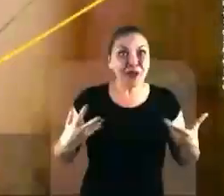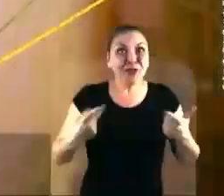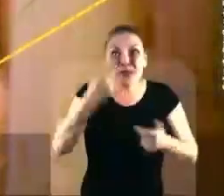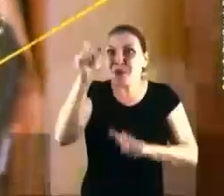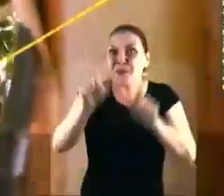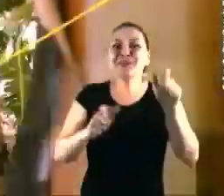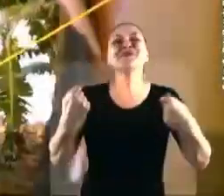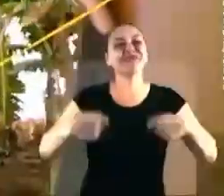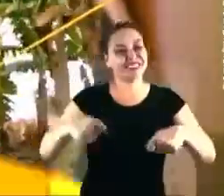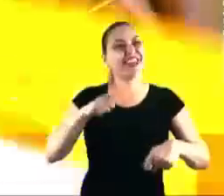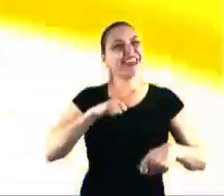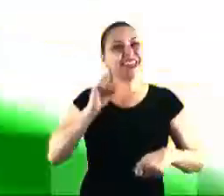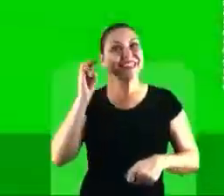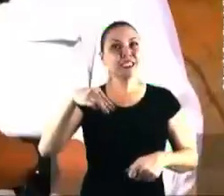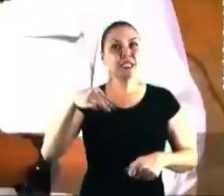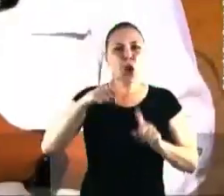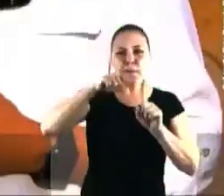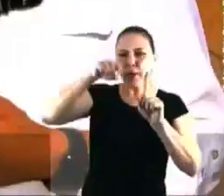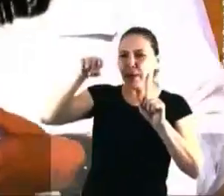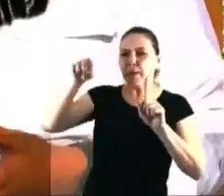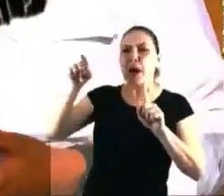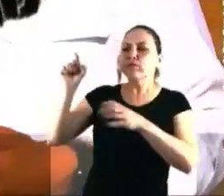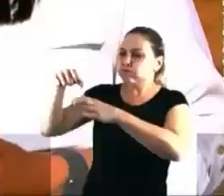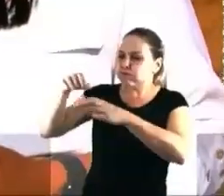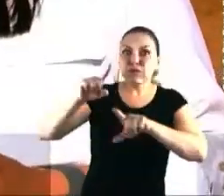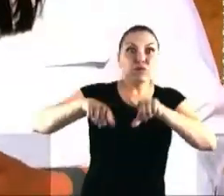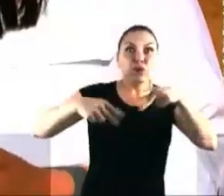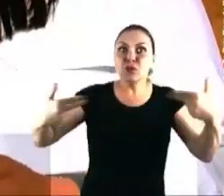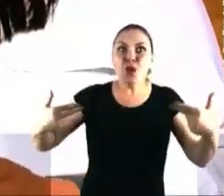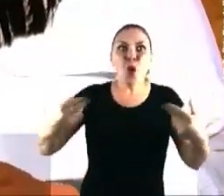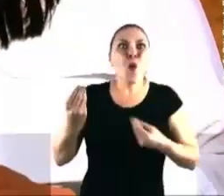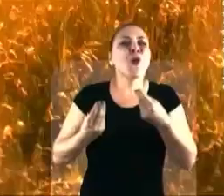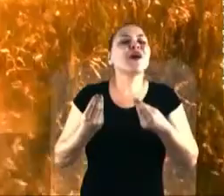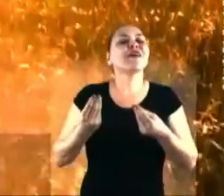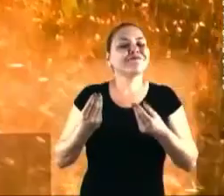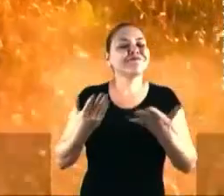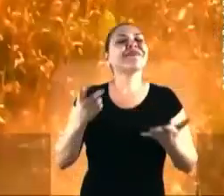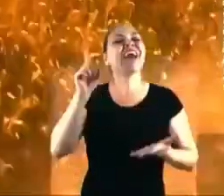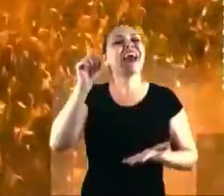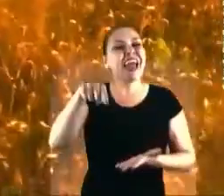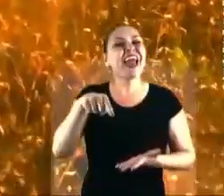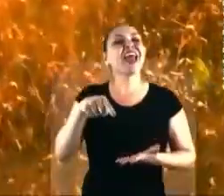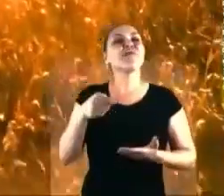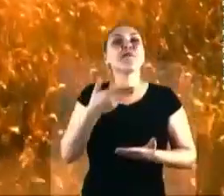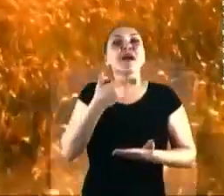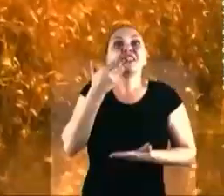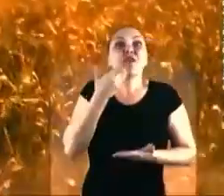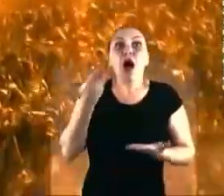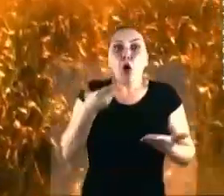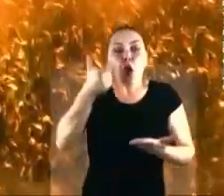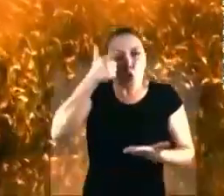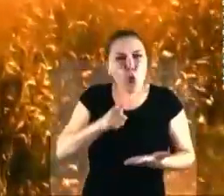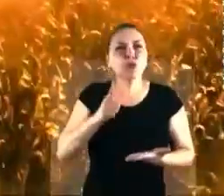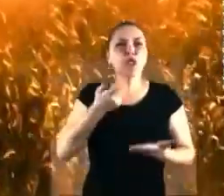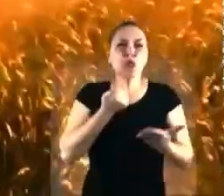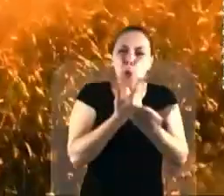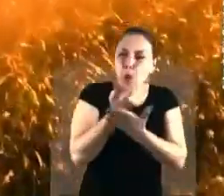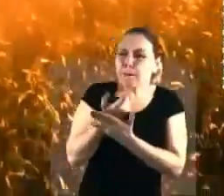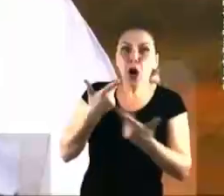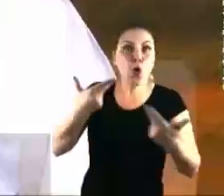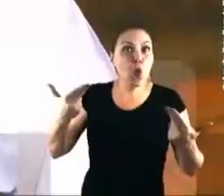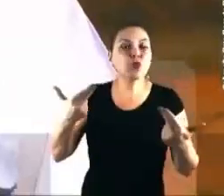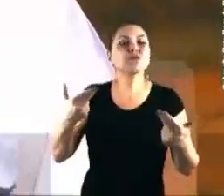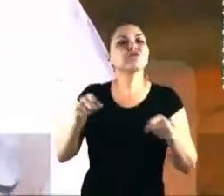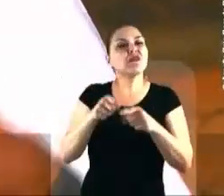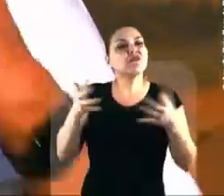mesa de todo mundo que precisa. Batemos recordes na produção de grãos. Isso se deve à facilidade de